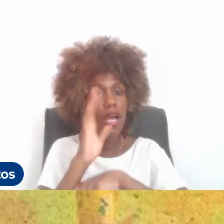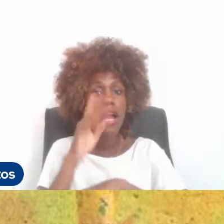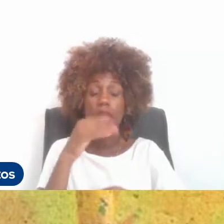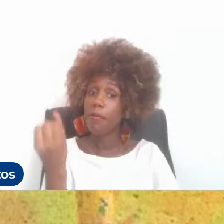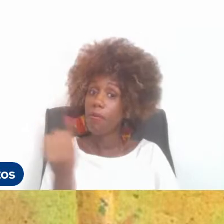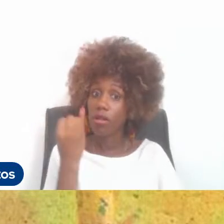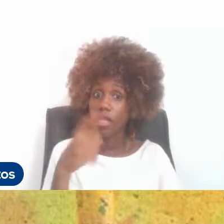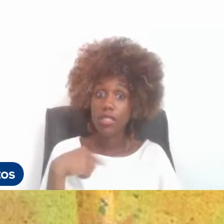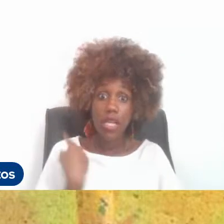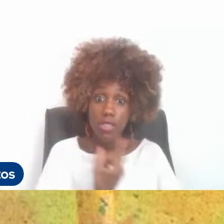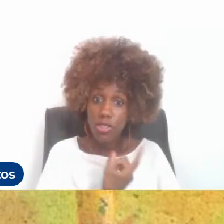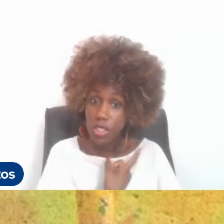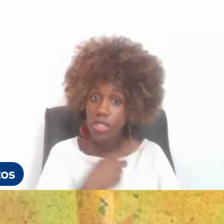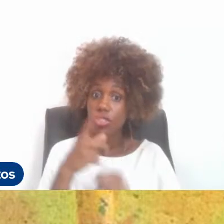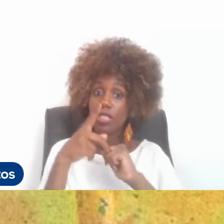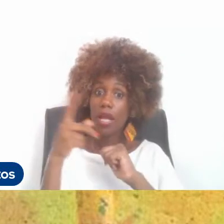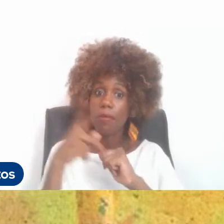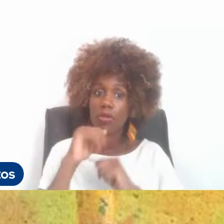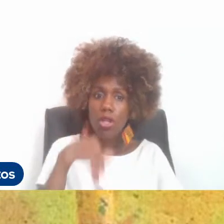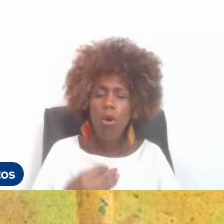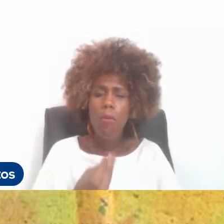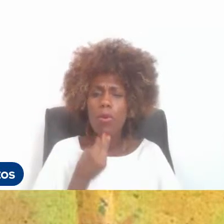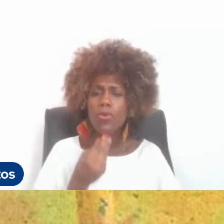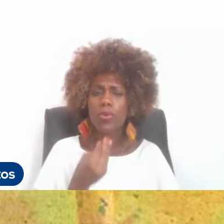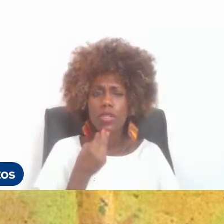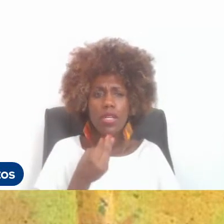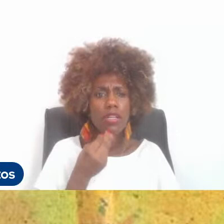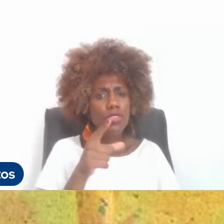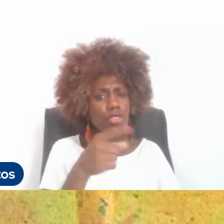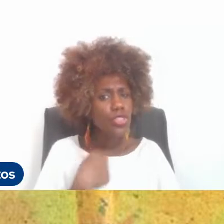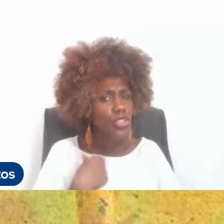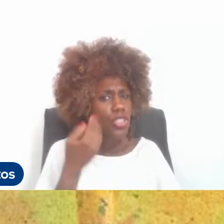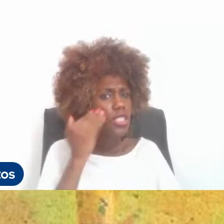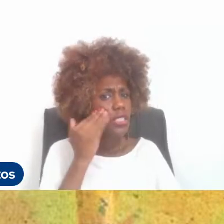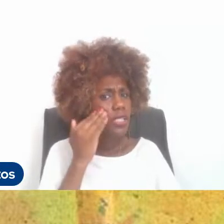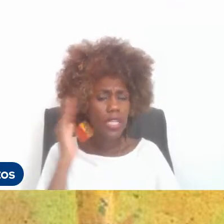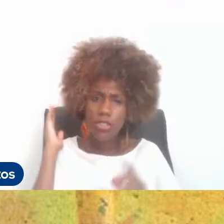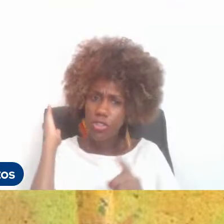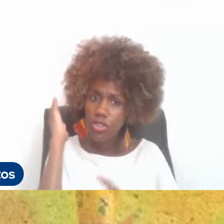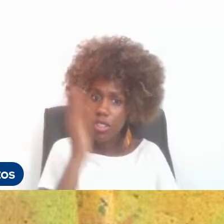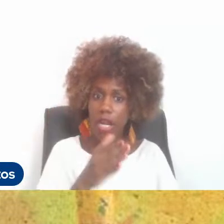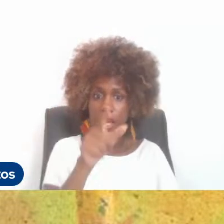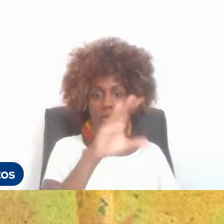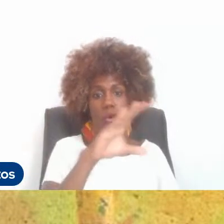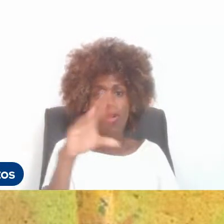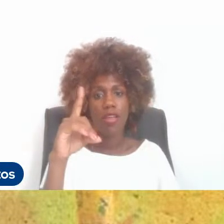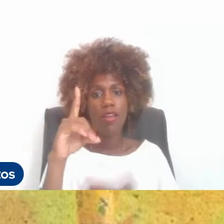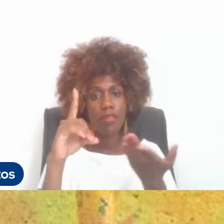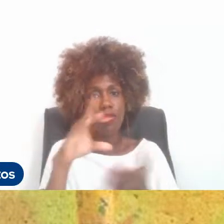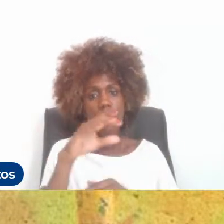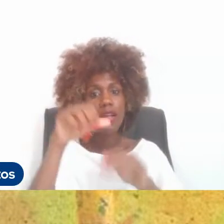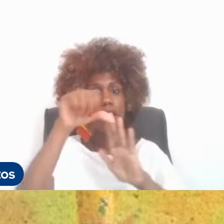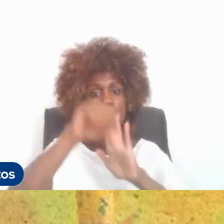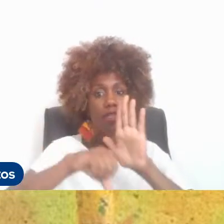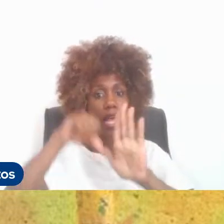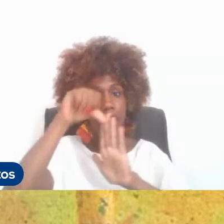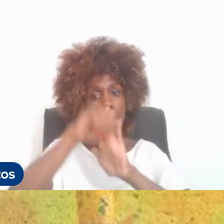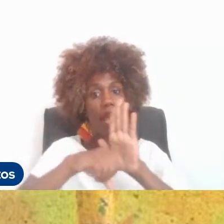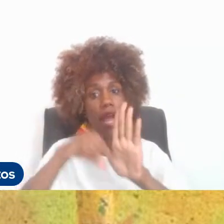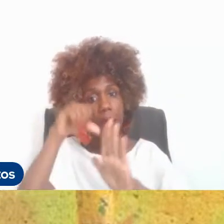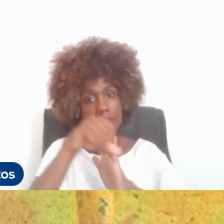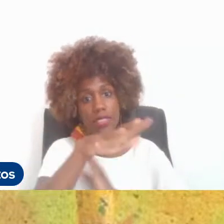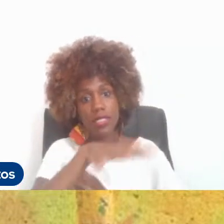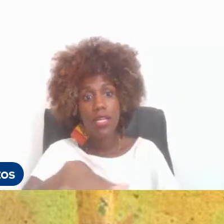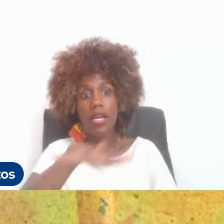da pós-graduação estar tendo essa oportunidade de ouvir diretamente e é alguém na coordenação diária da